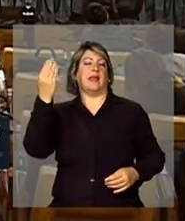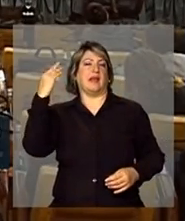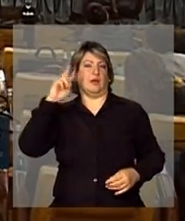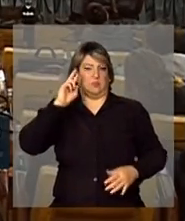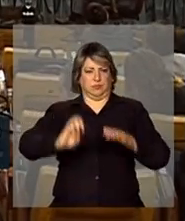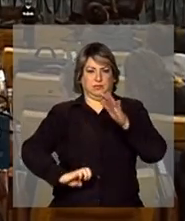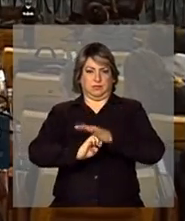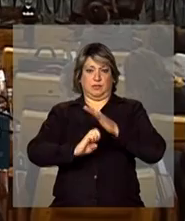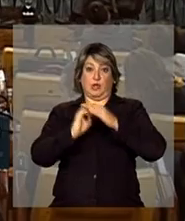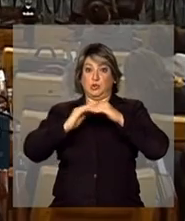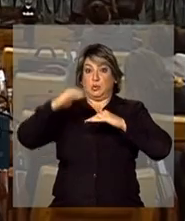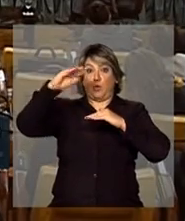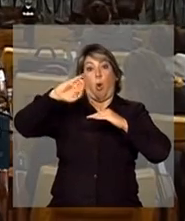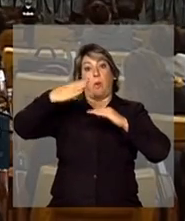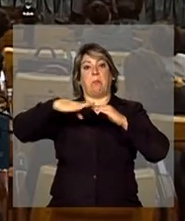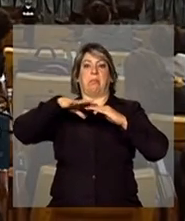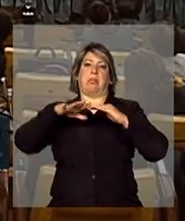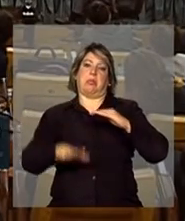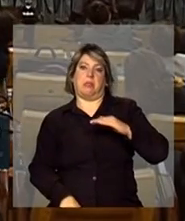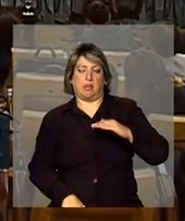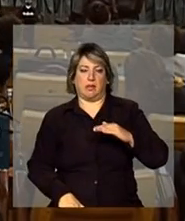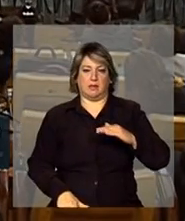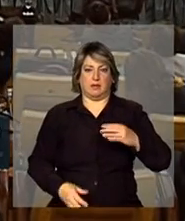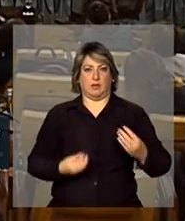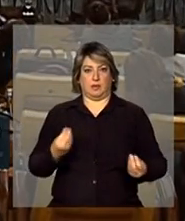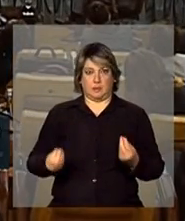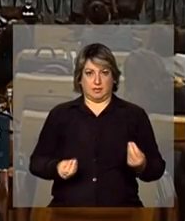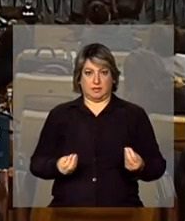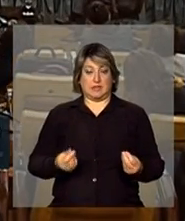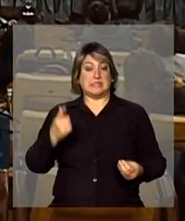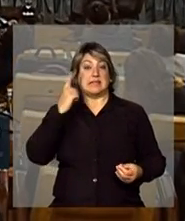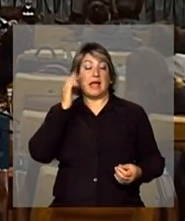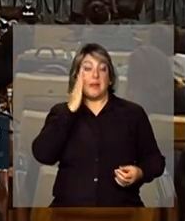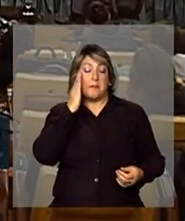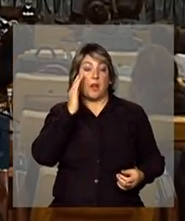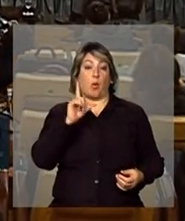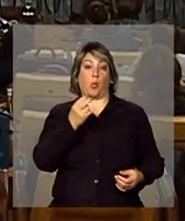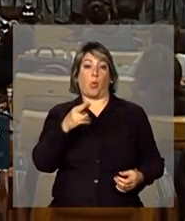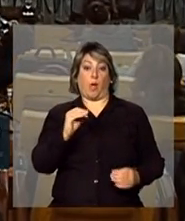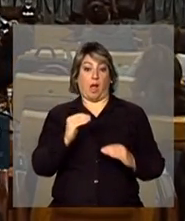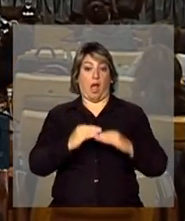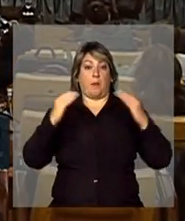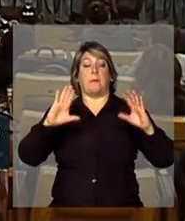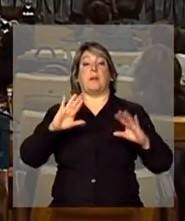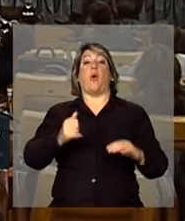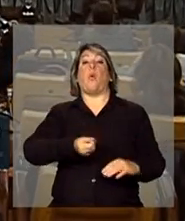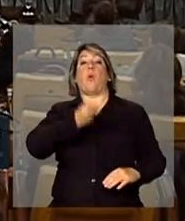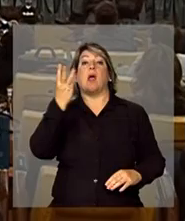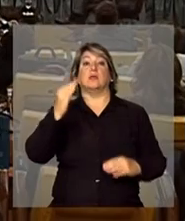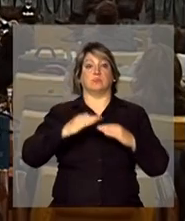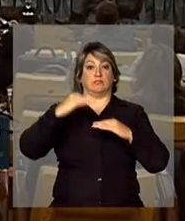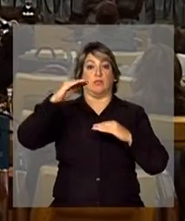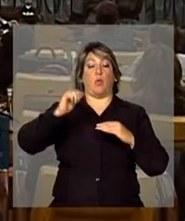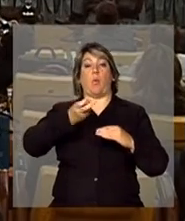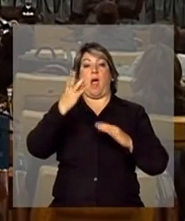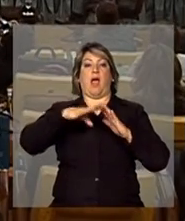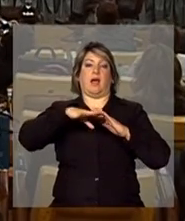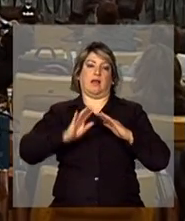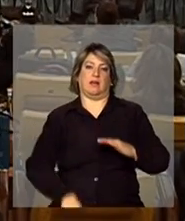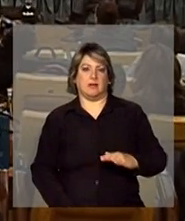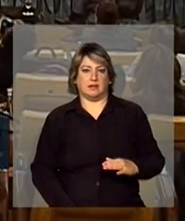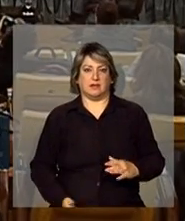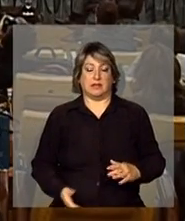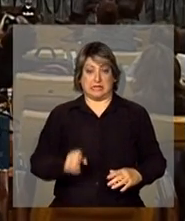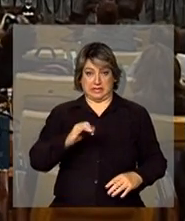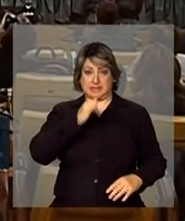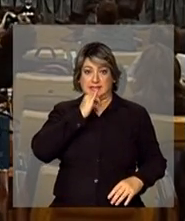ele subiu ou caiu? Não é só ver se o lucro aumentou, mas quantos subiram e quantos caíram. Então, se a gente pegar